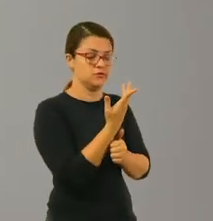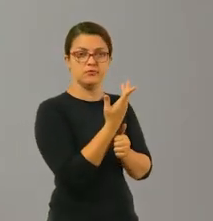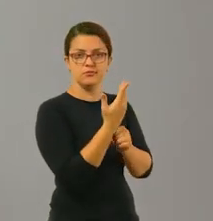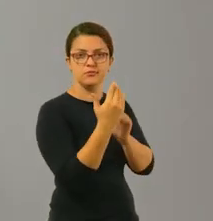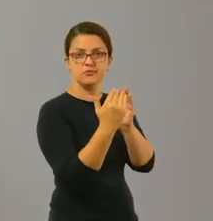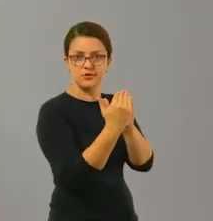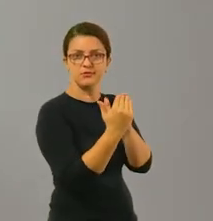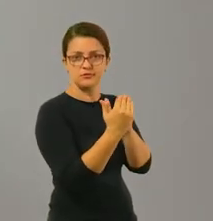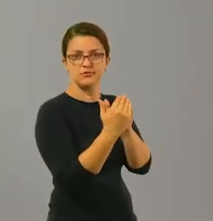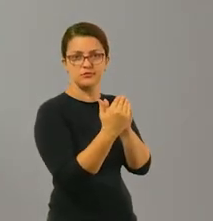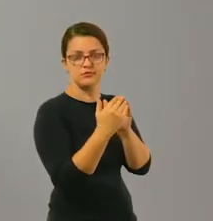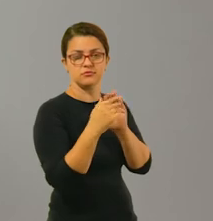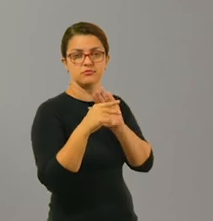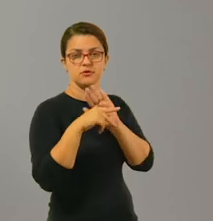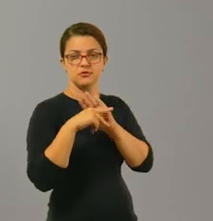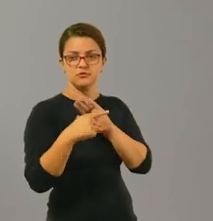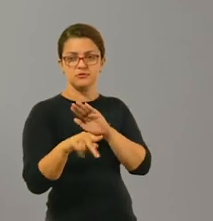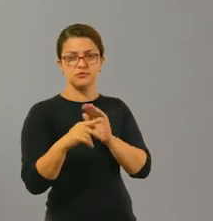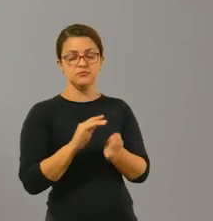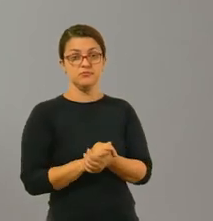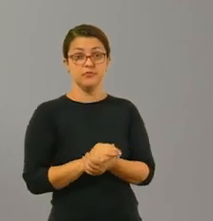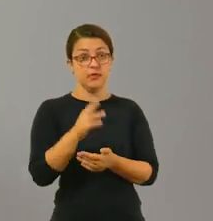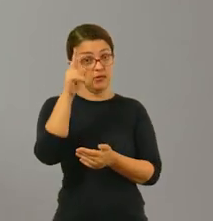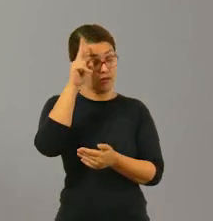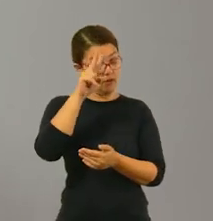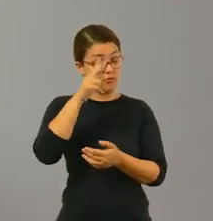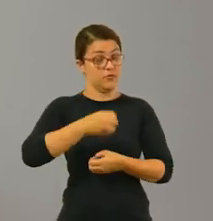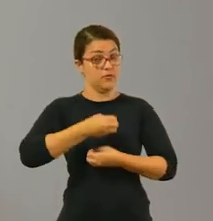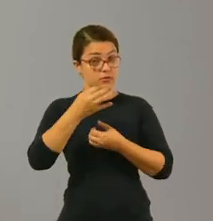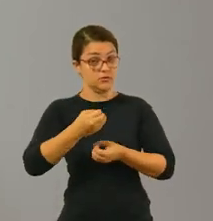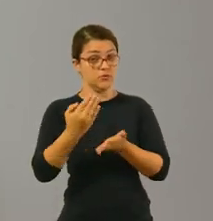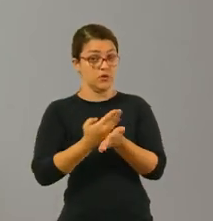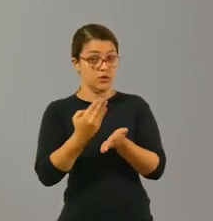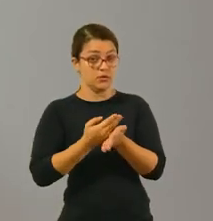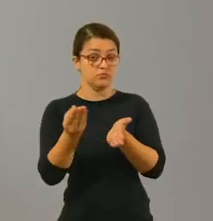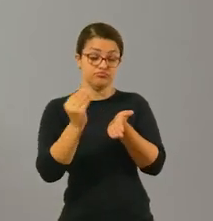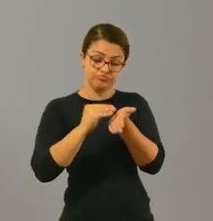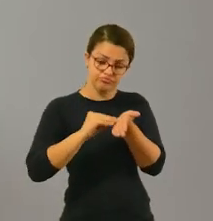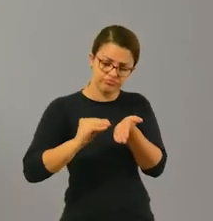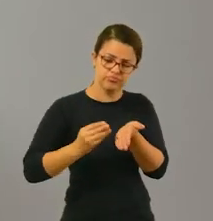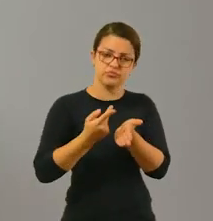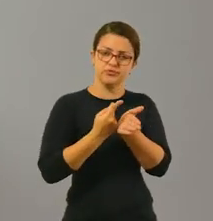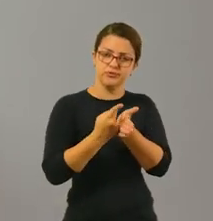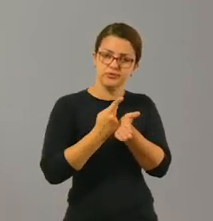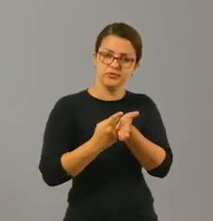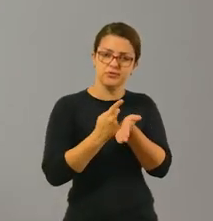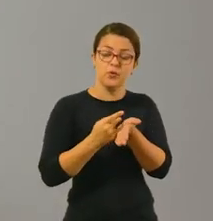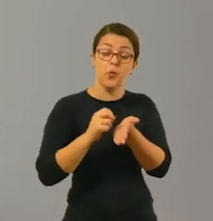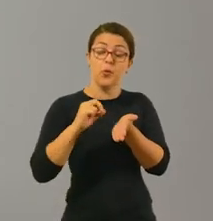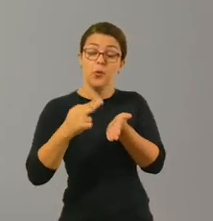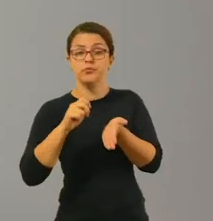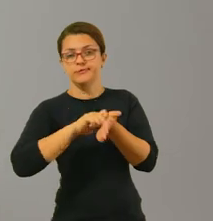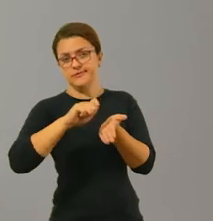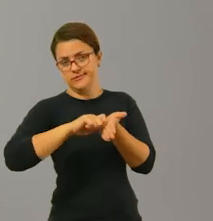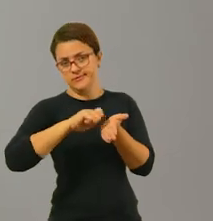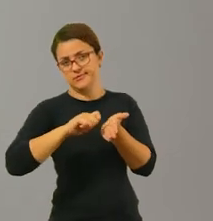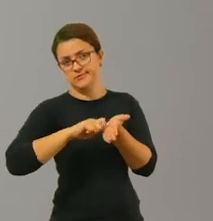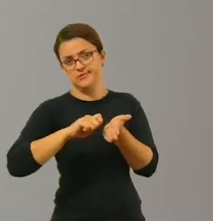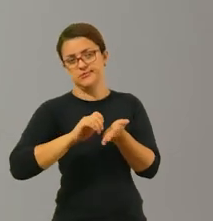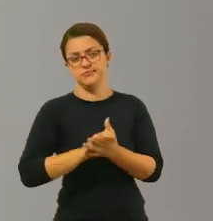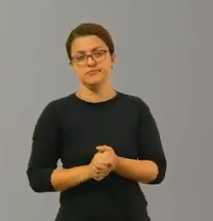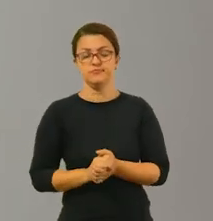Não se esqueçam que essas informações vocês irão registrar no caderno. Pode ser através de desenho ou através da escrita.